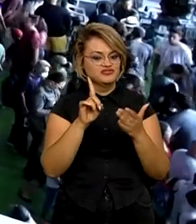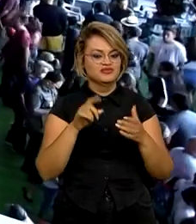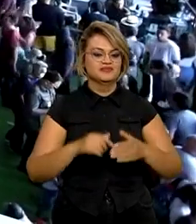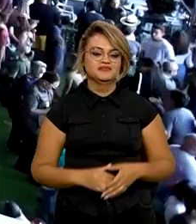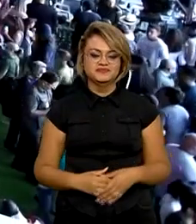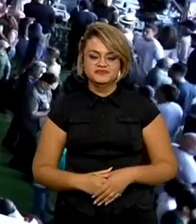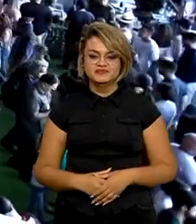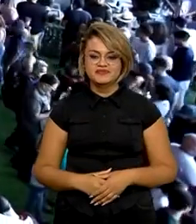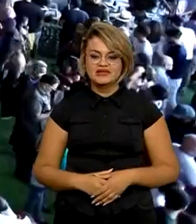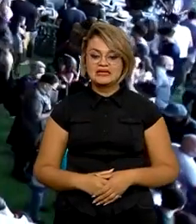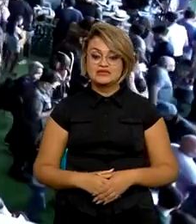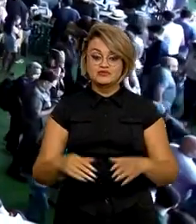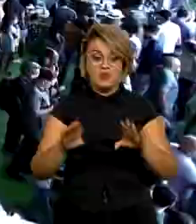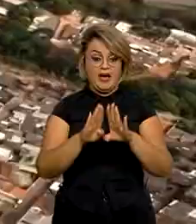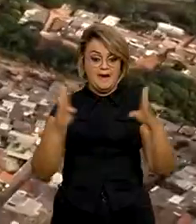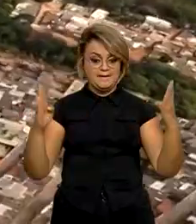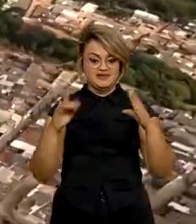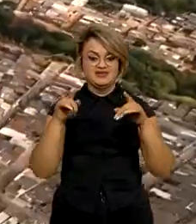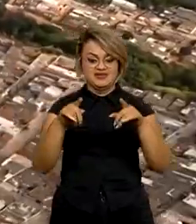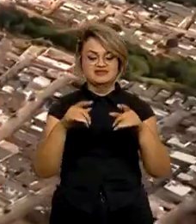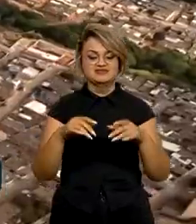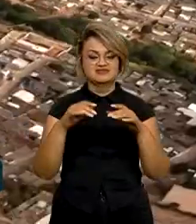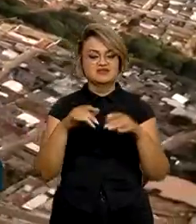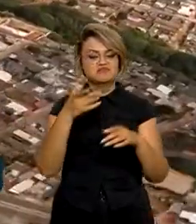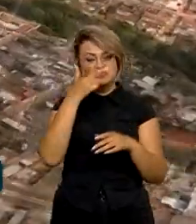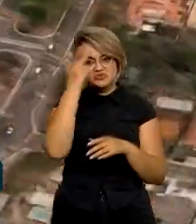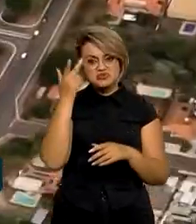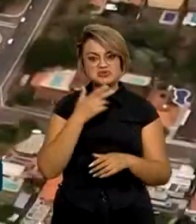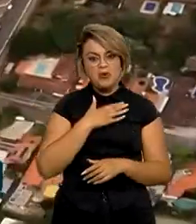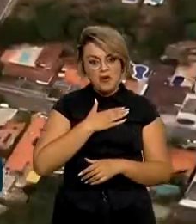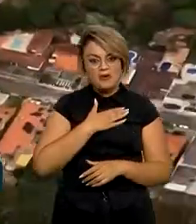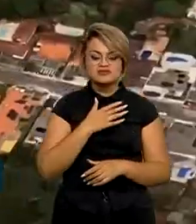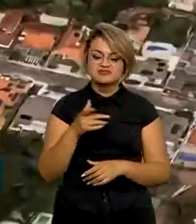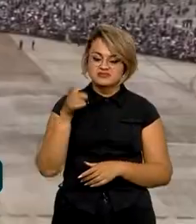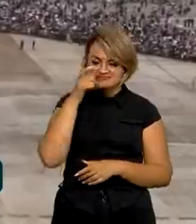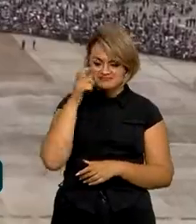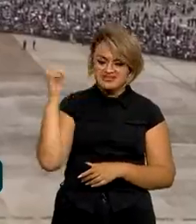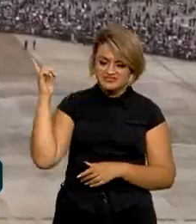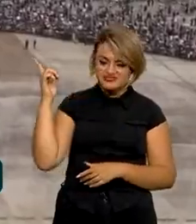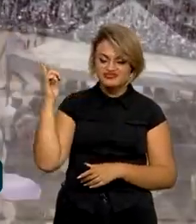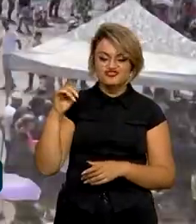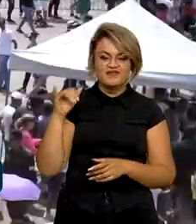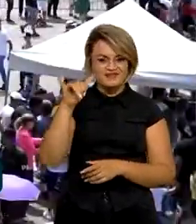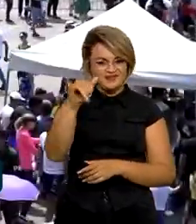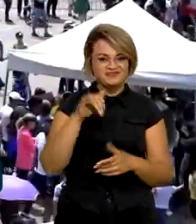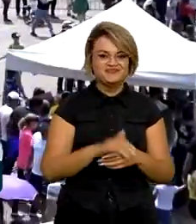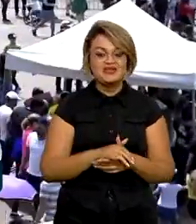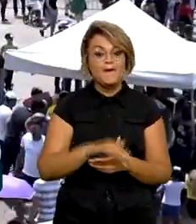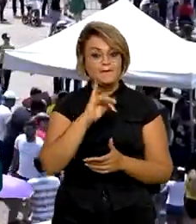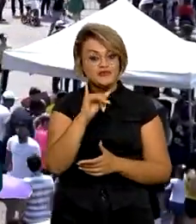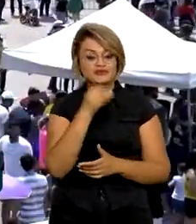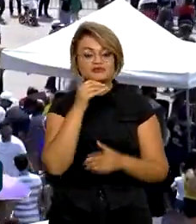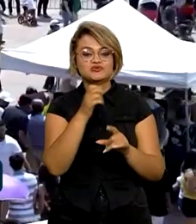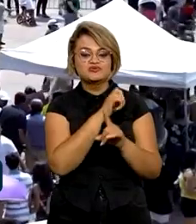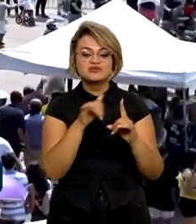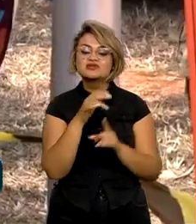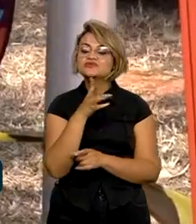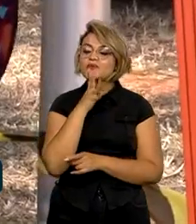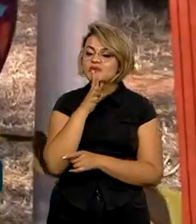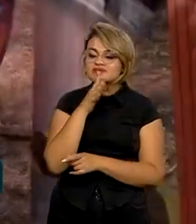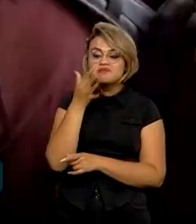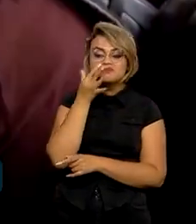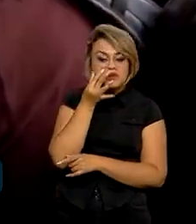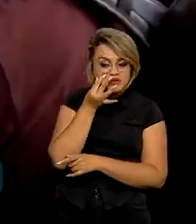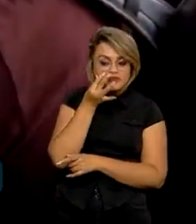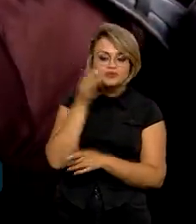Os Portões Abertos é um evento para os admiradores da aviação. Uma oportunidade para a sociedade conhecer de